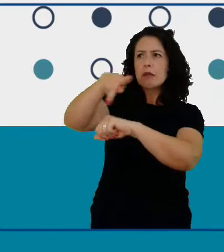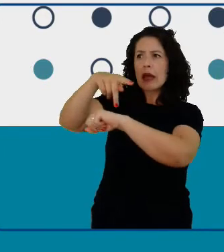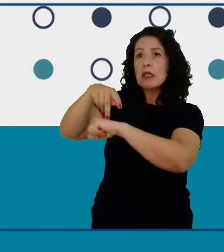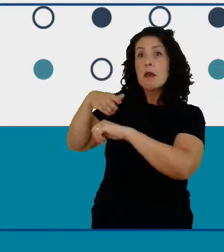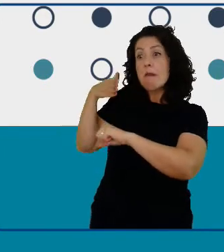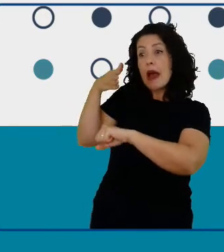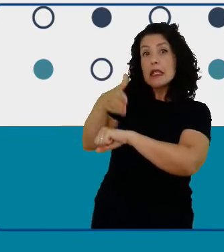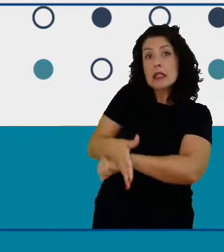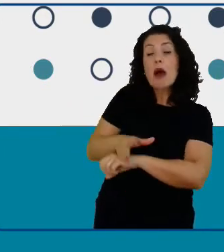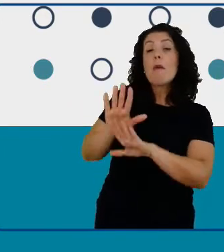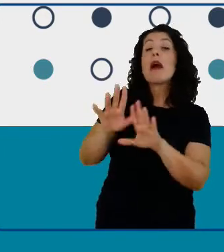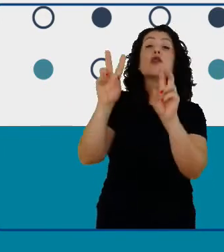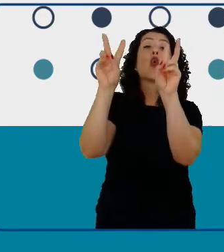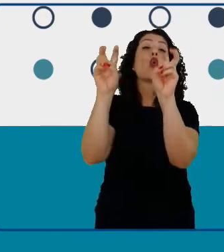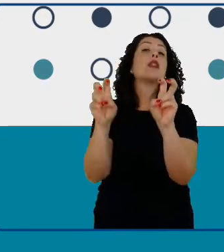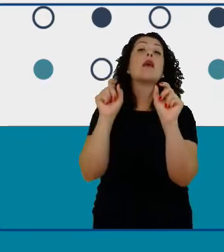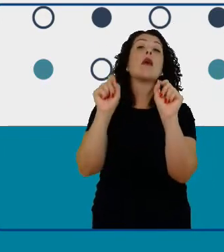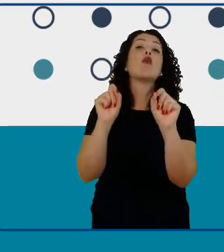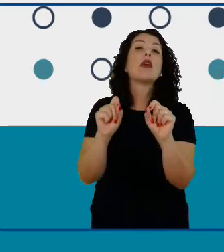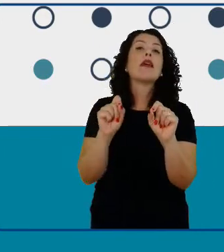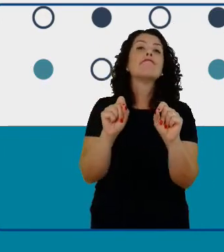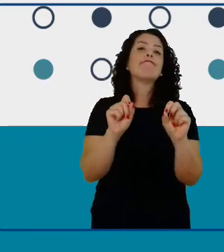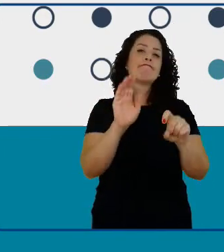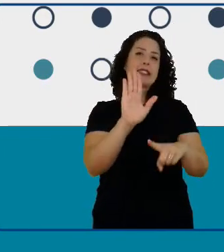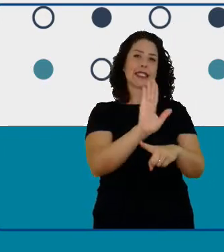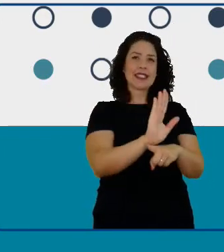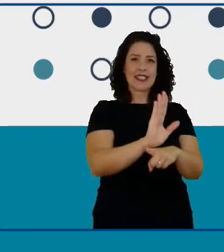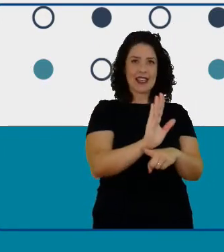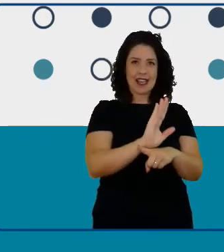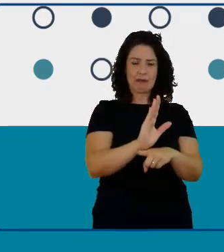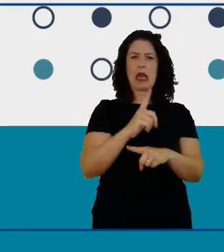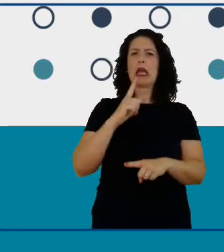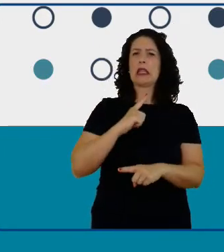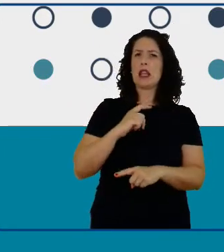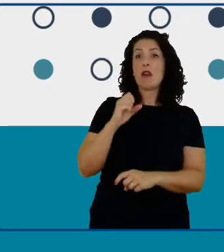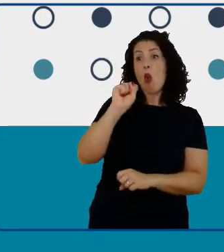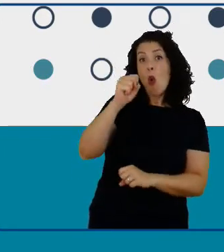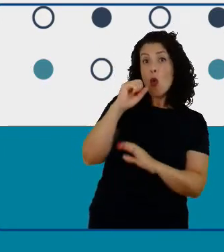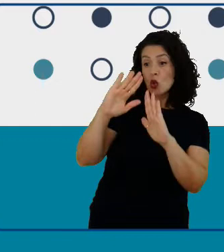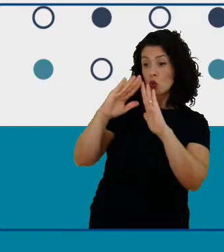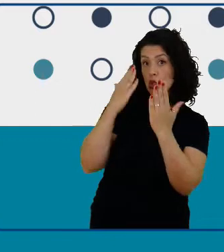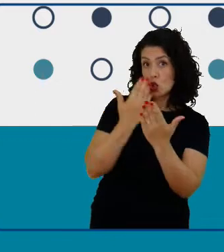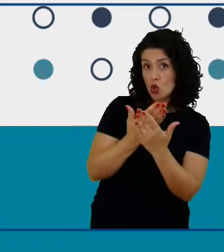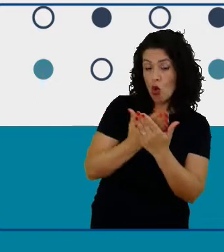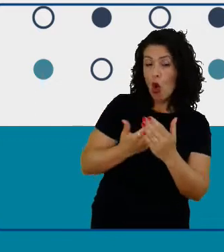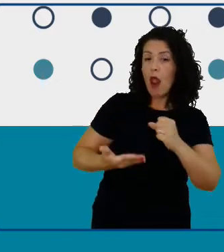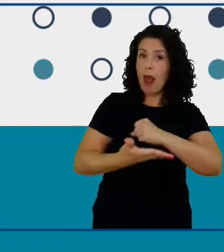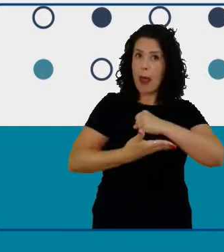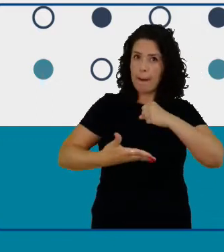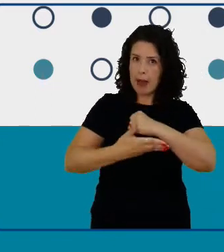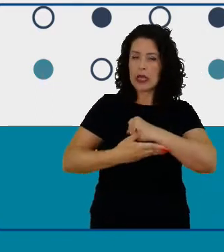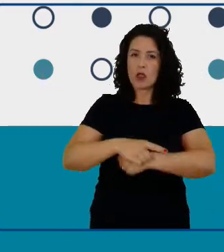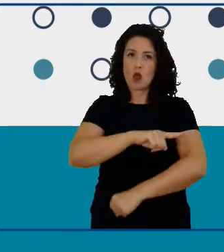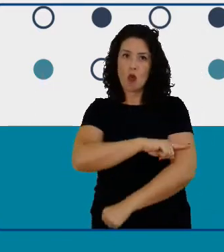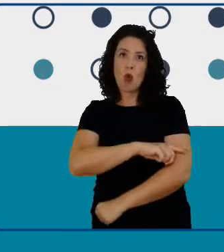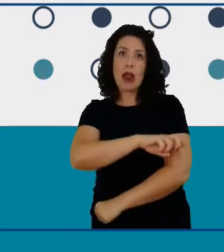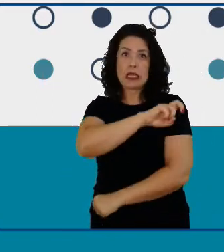tema do cinema a gente teve oito escolas primárias que estavam representando 104